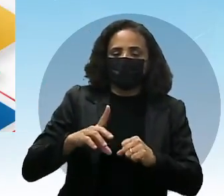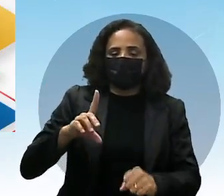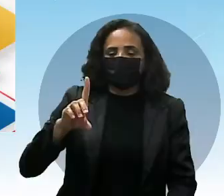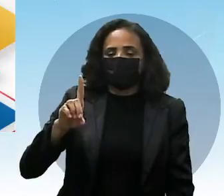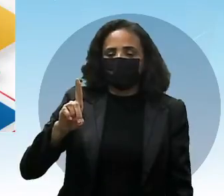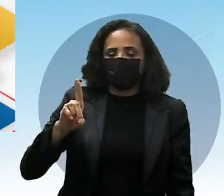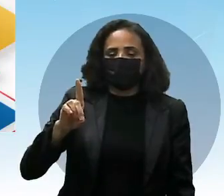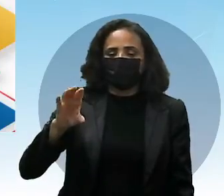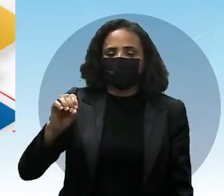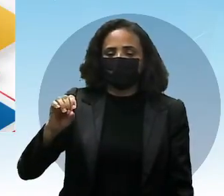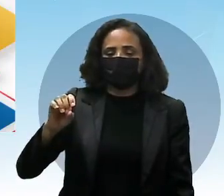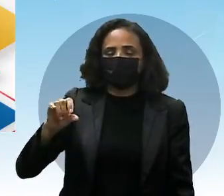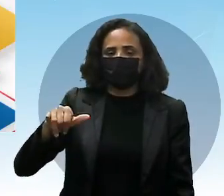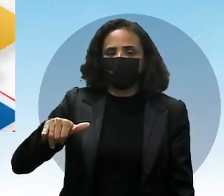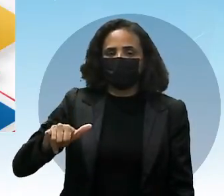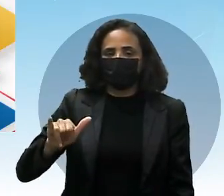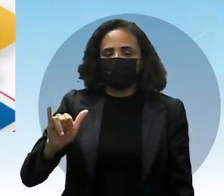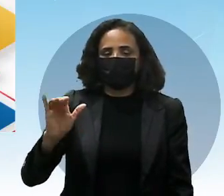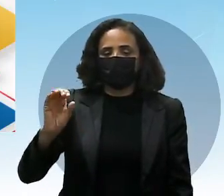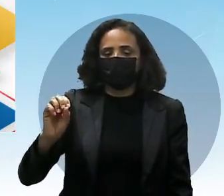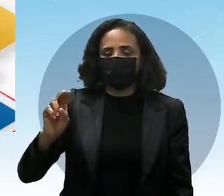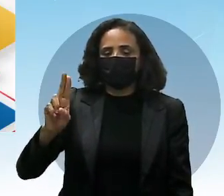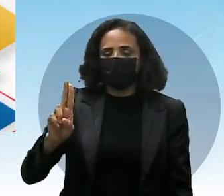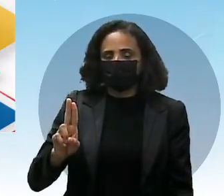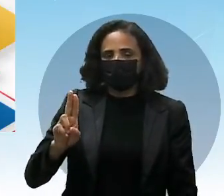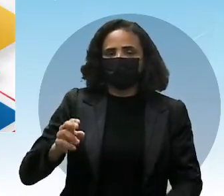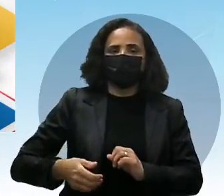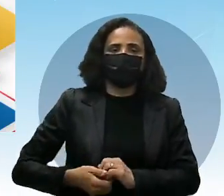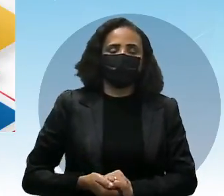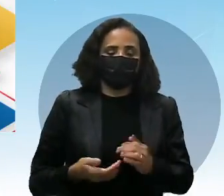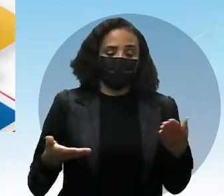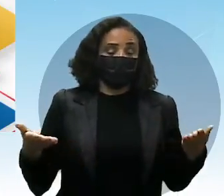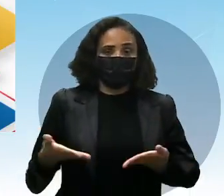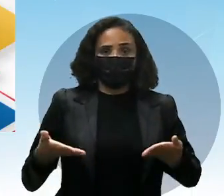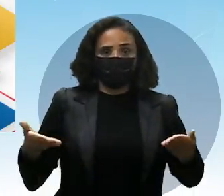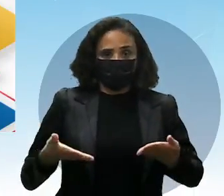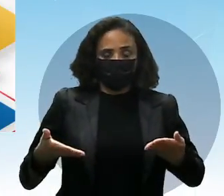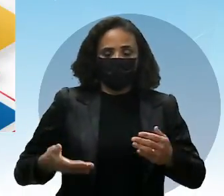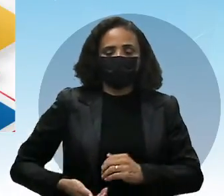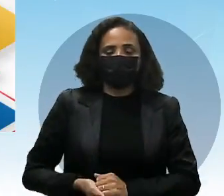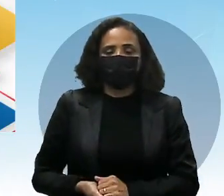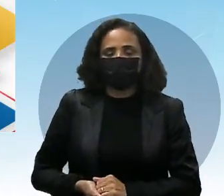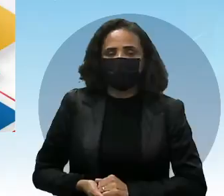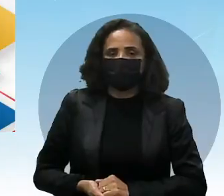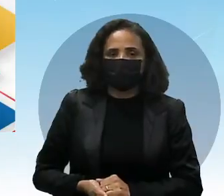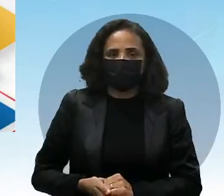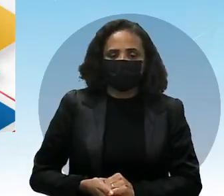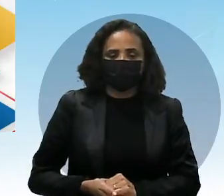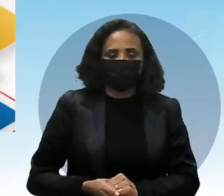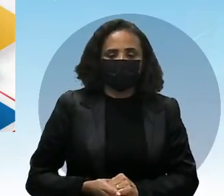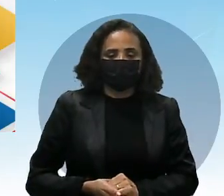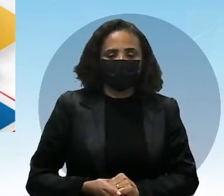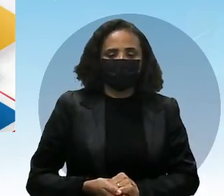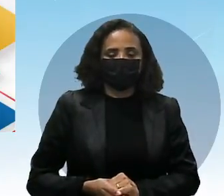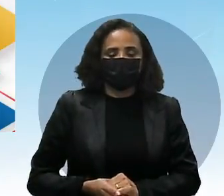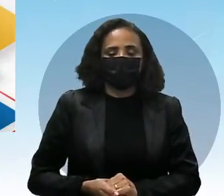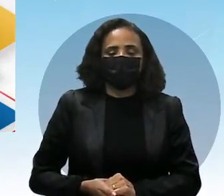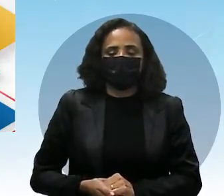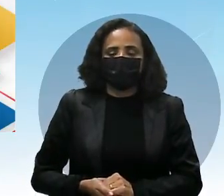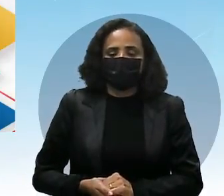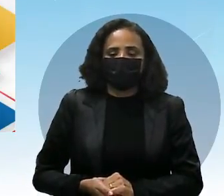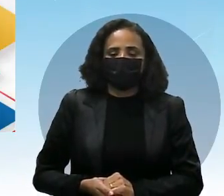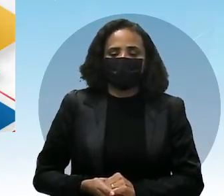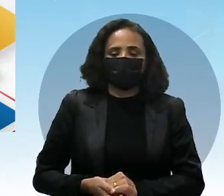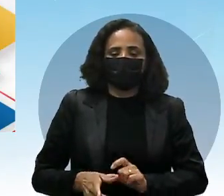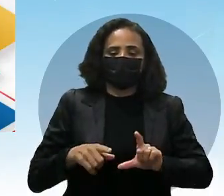como verbo auxiliar, só que no present. E, what's going to? O que você